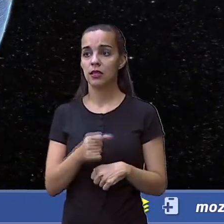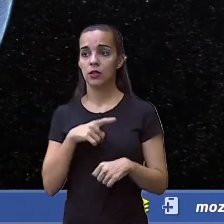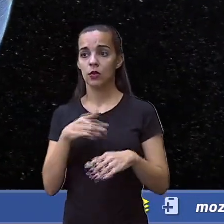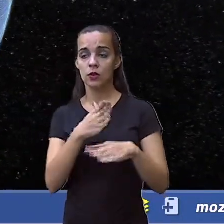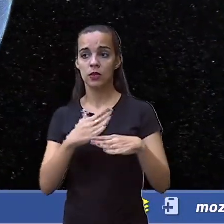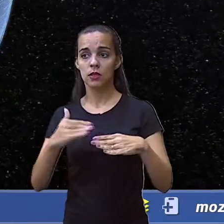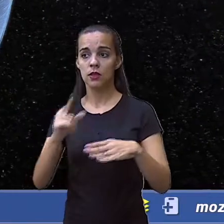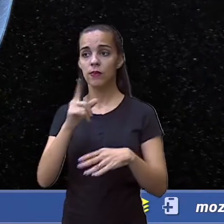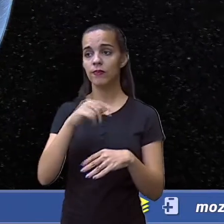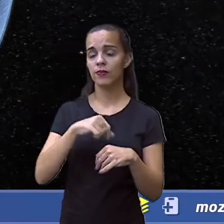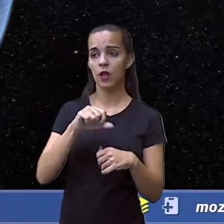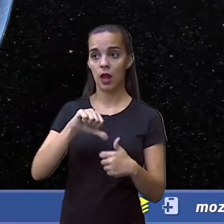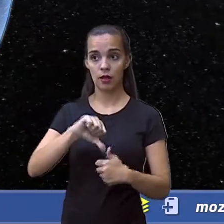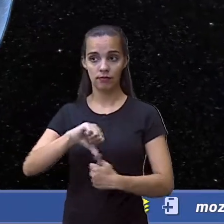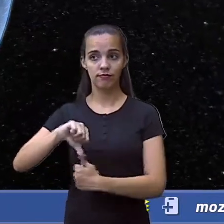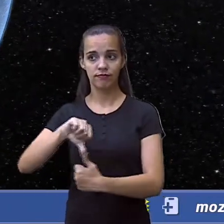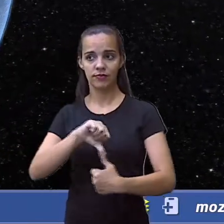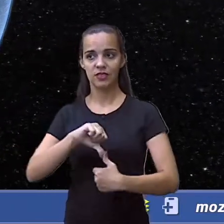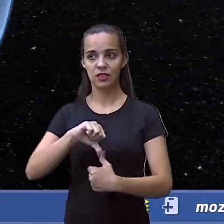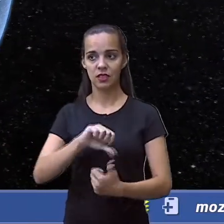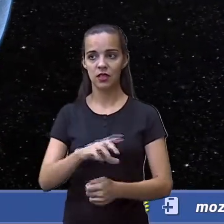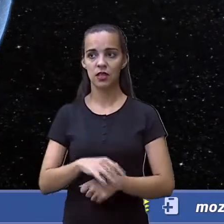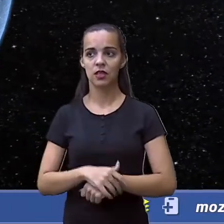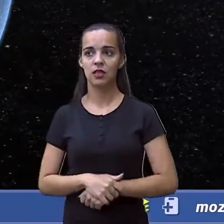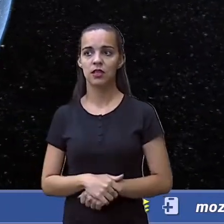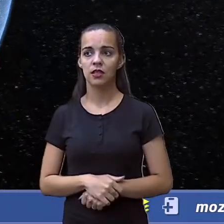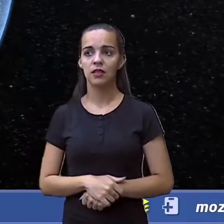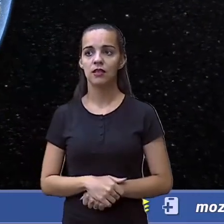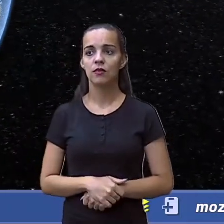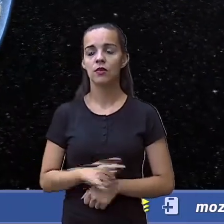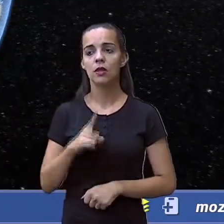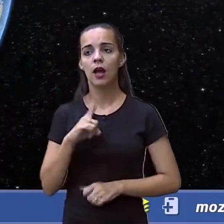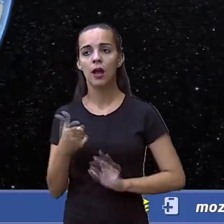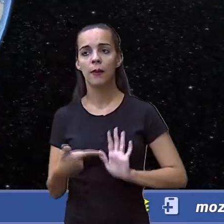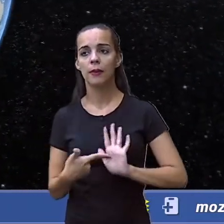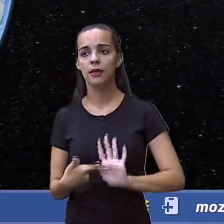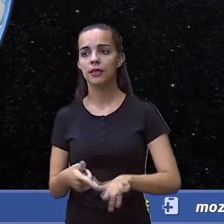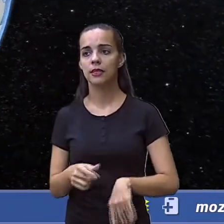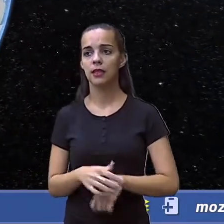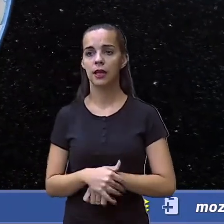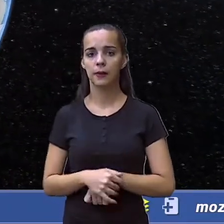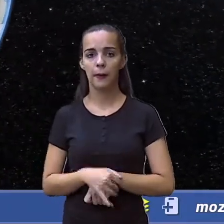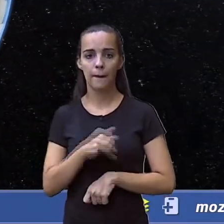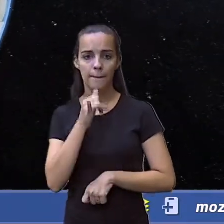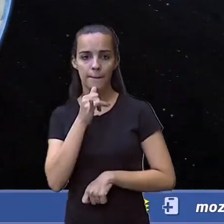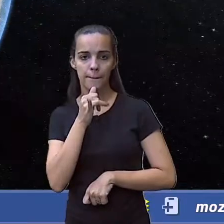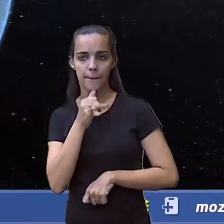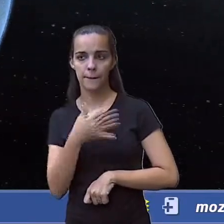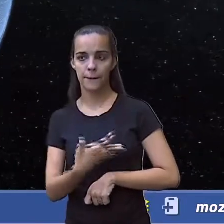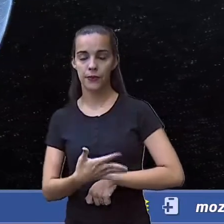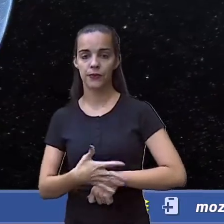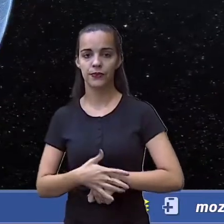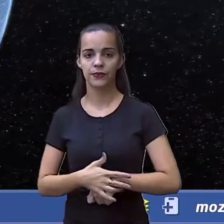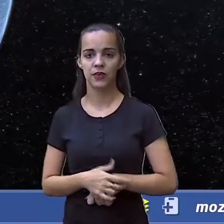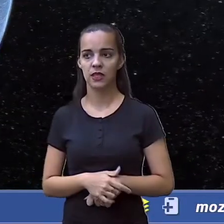isso vai trazer para a gente, olha, esses pontos de vermelho são onde nós vamos ter vulcões